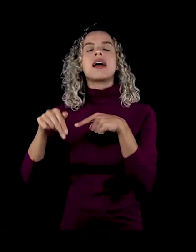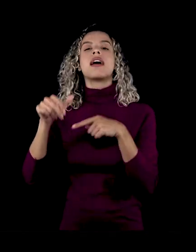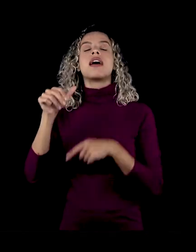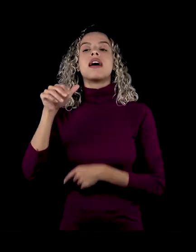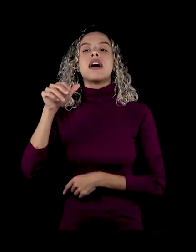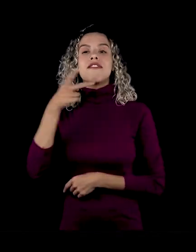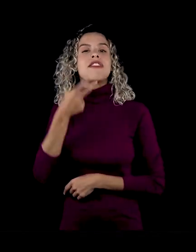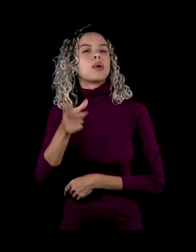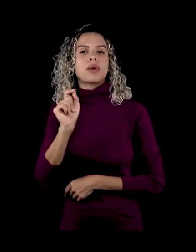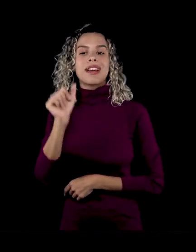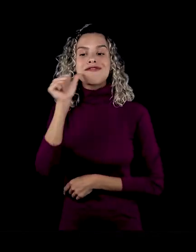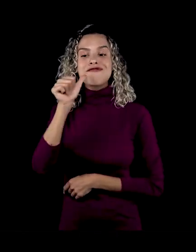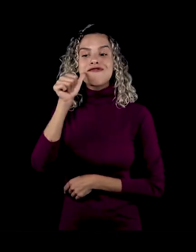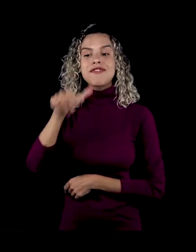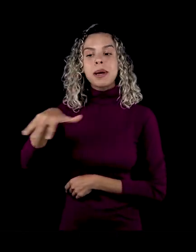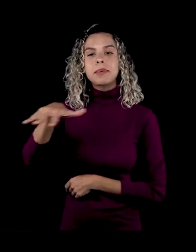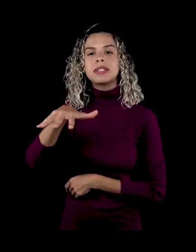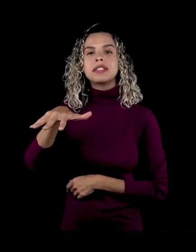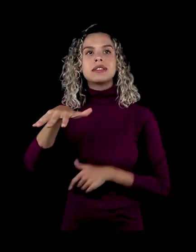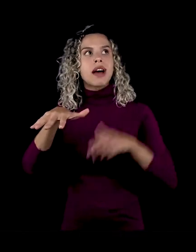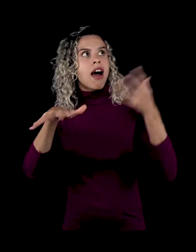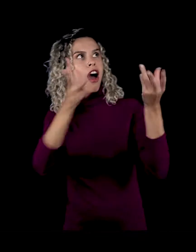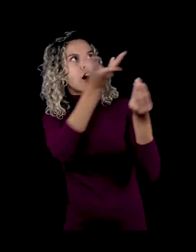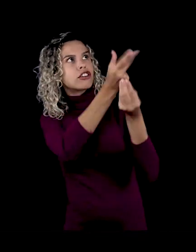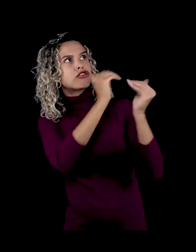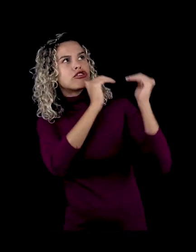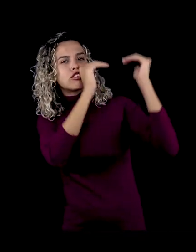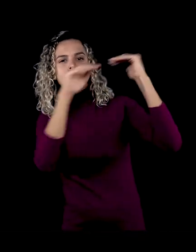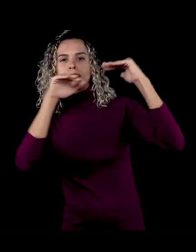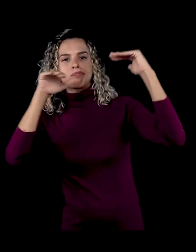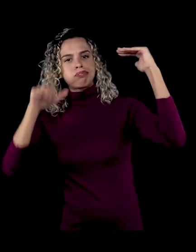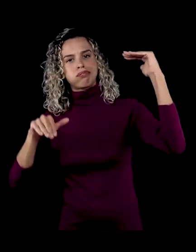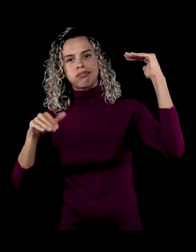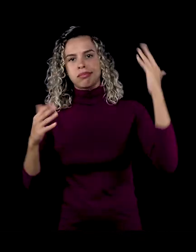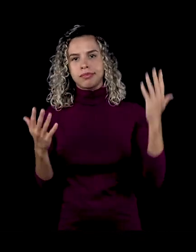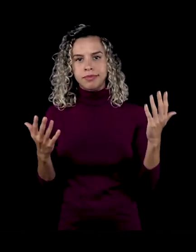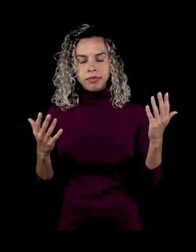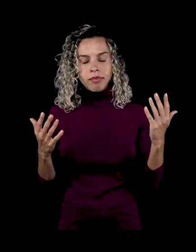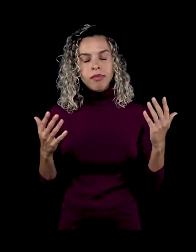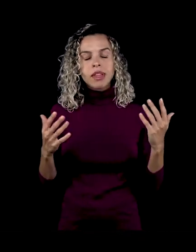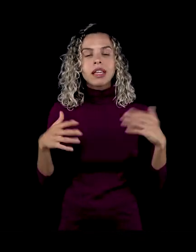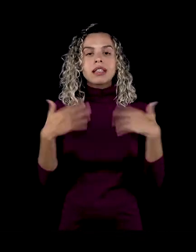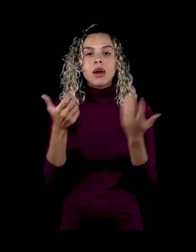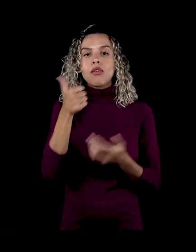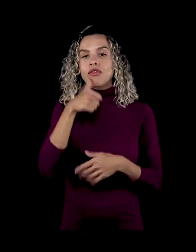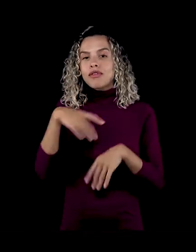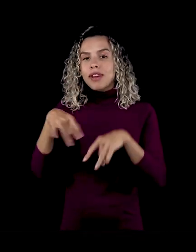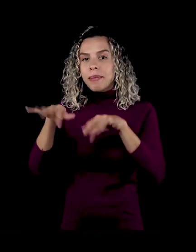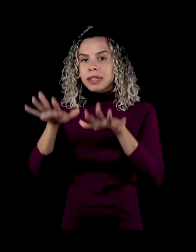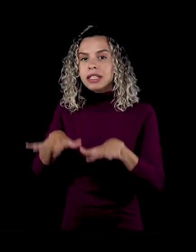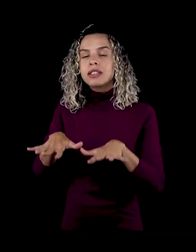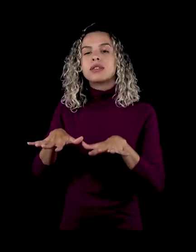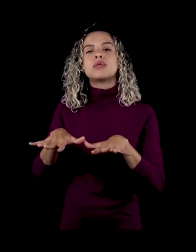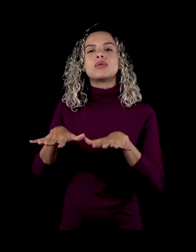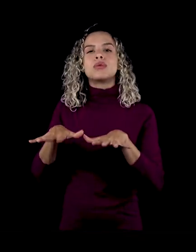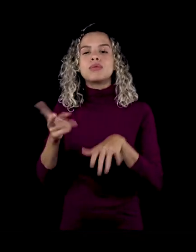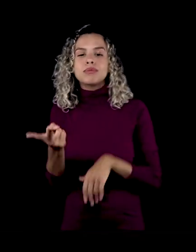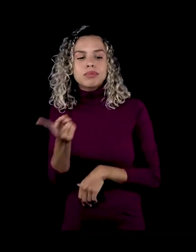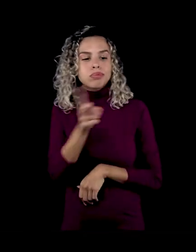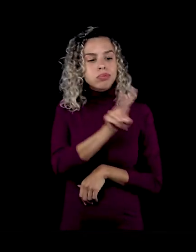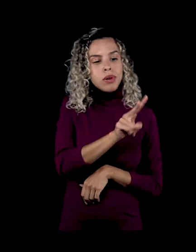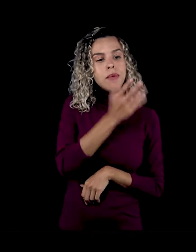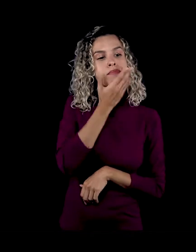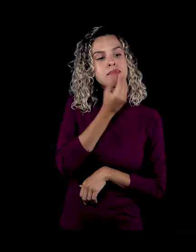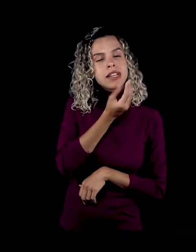à arte grande. O feminino se traduz na masculinidade